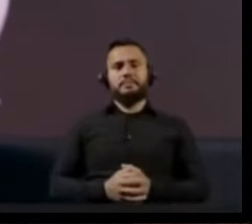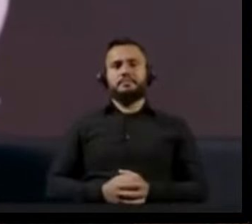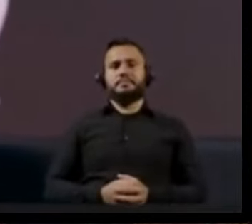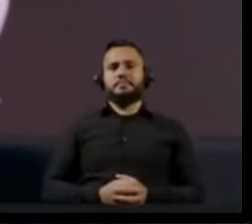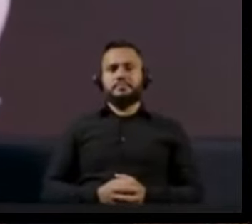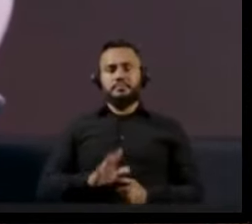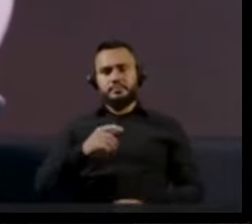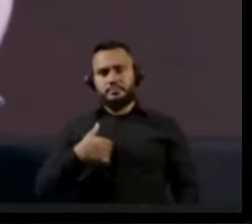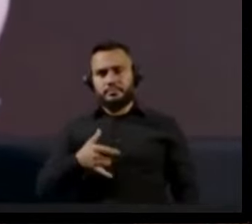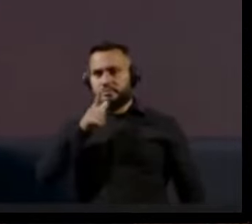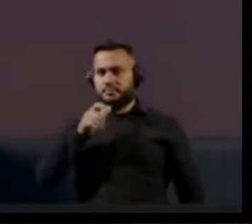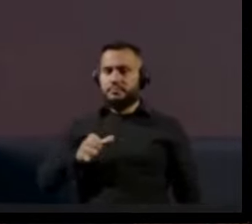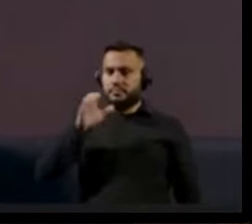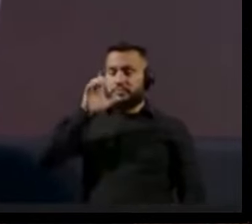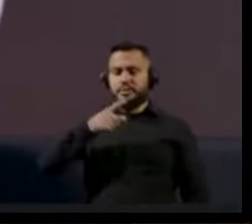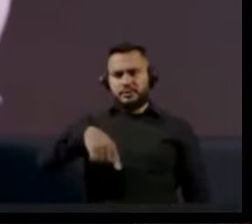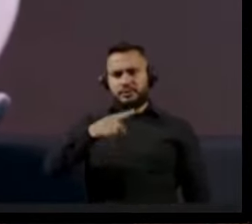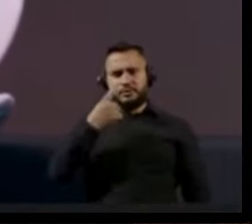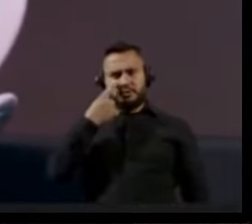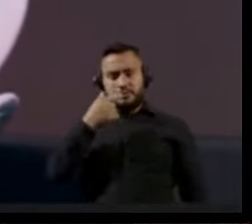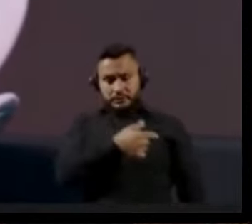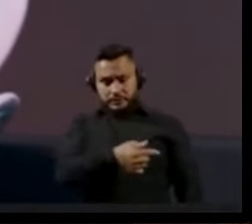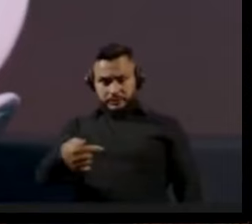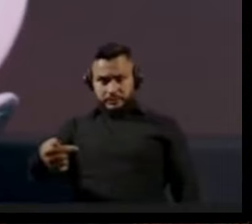Vou tomar uma água. Vocês viram essa semana?